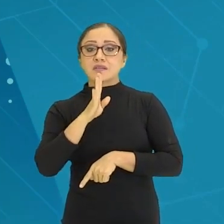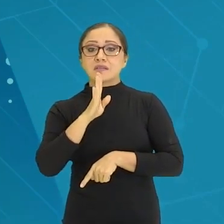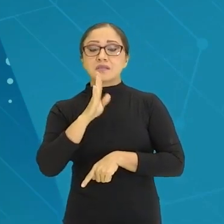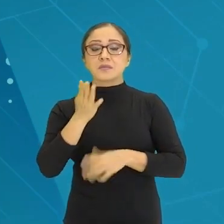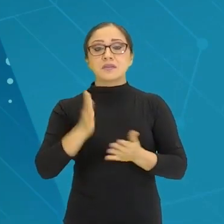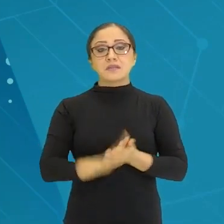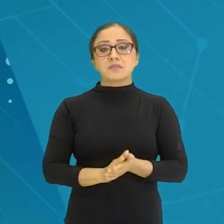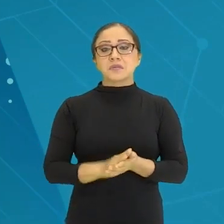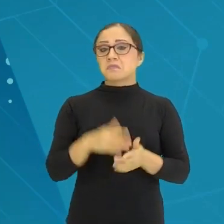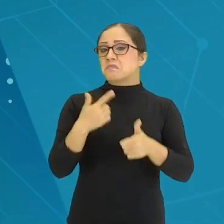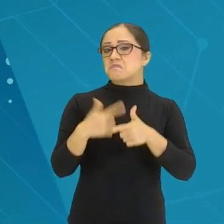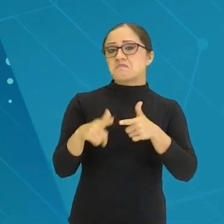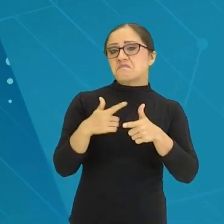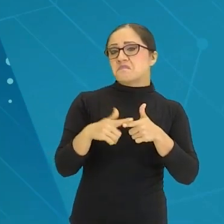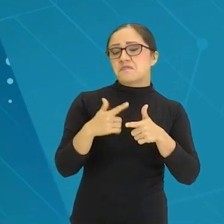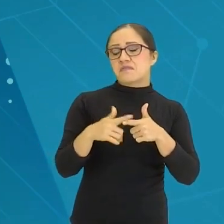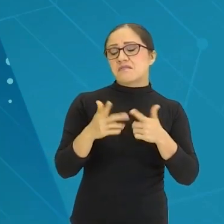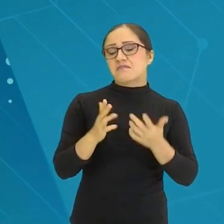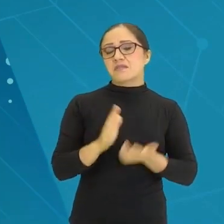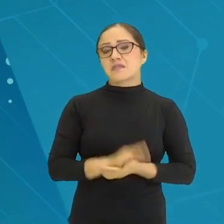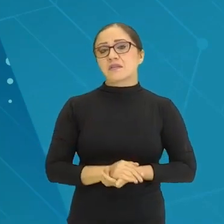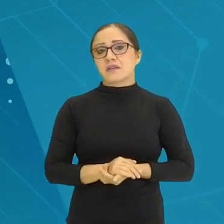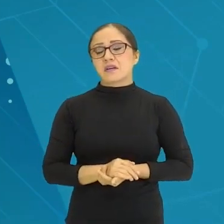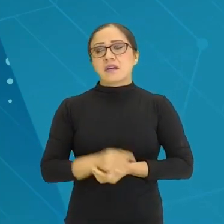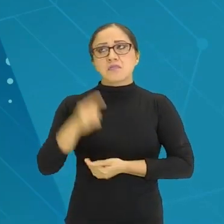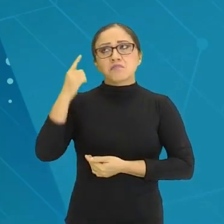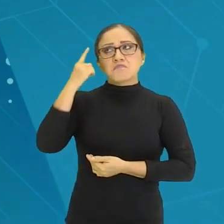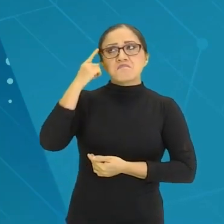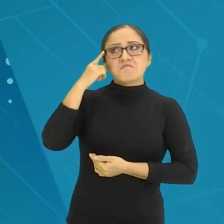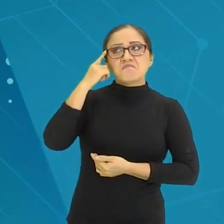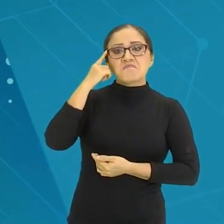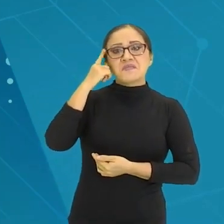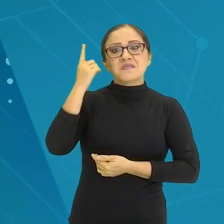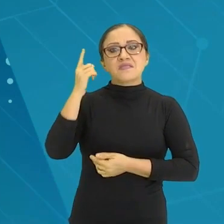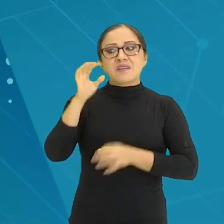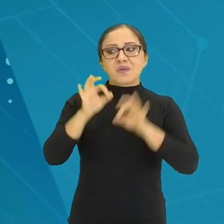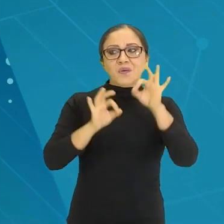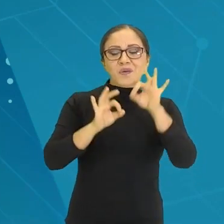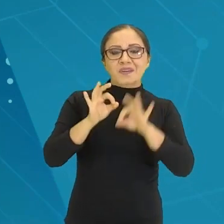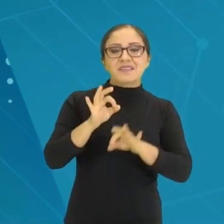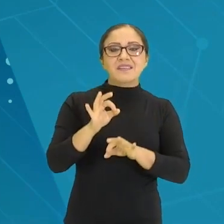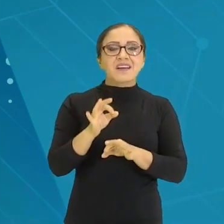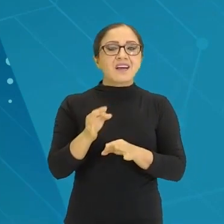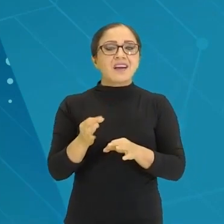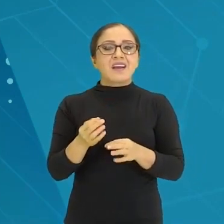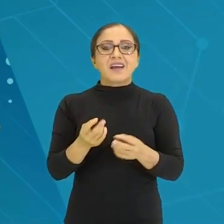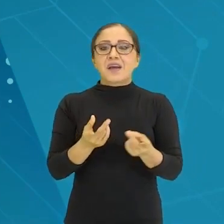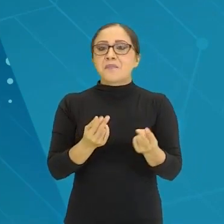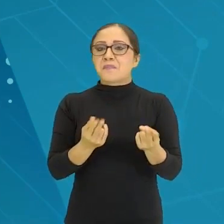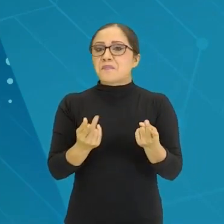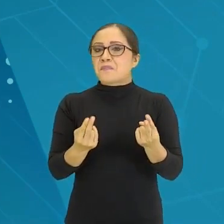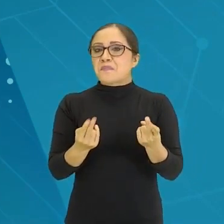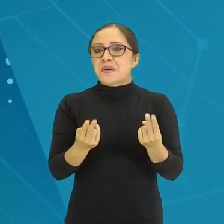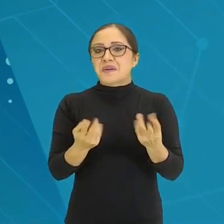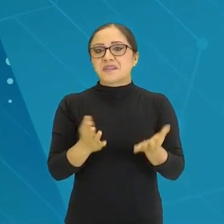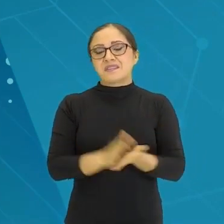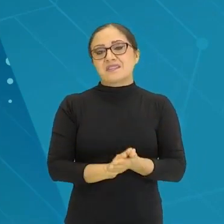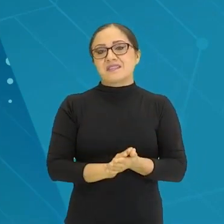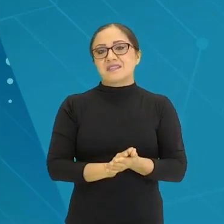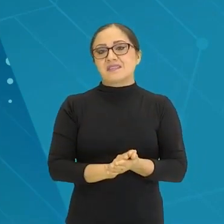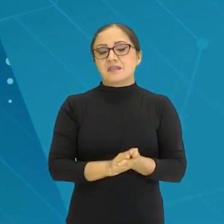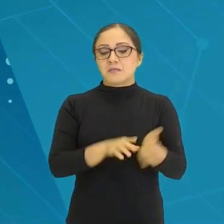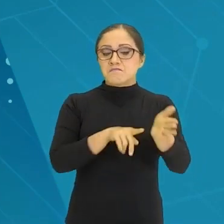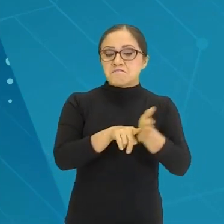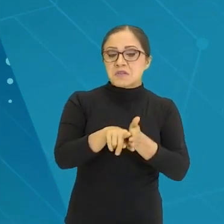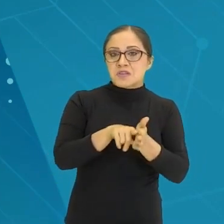Não há problema nisso, tá? A forma de pensar e de arrumar é bem semelhante. Se faz pesquisa na área de linguística, por